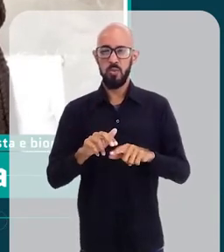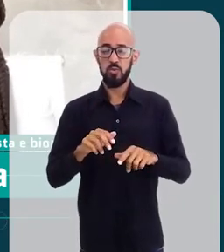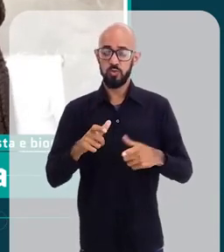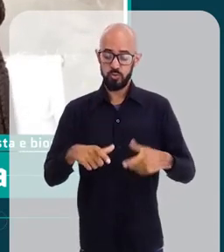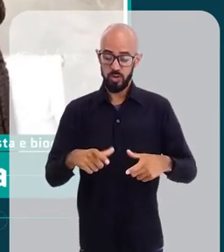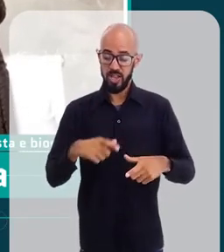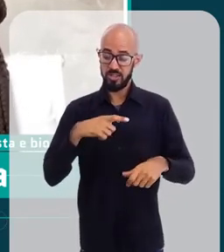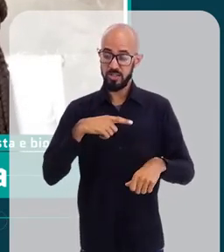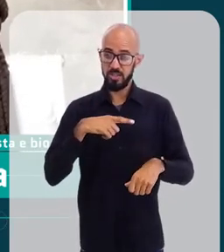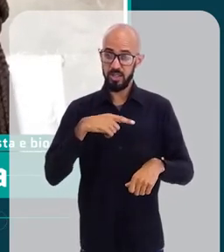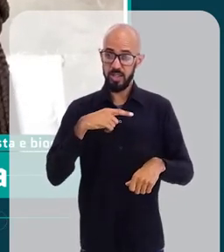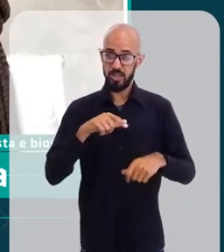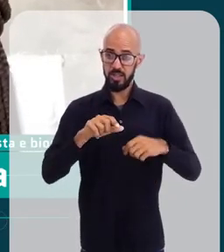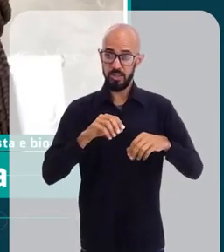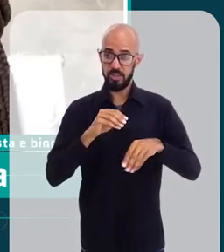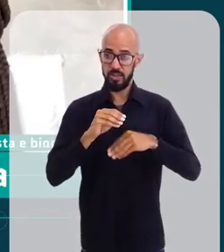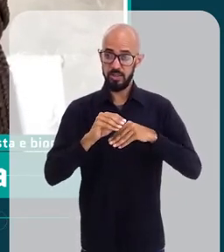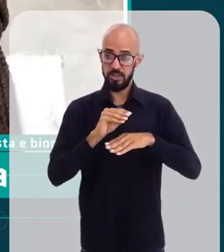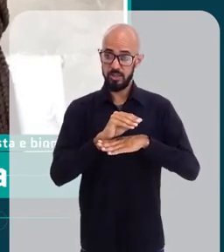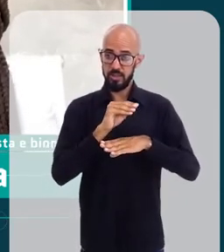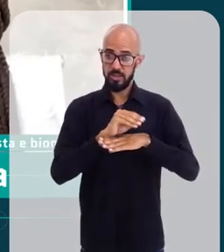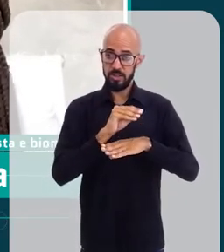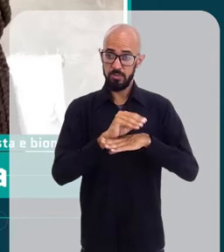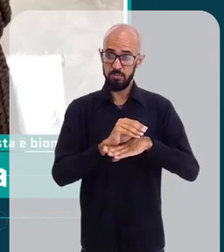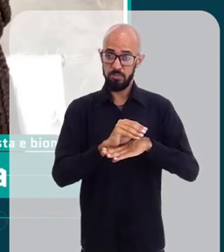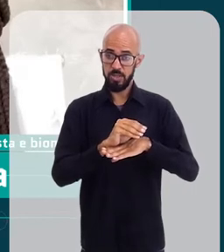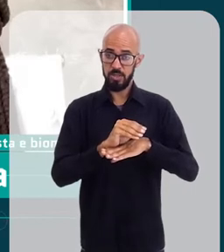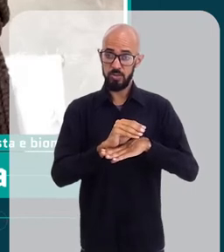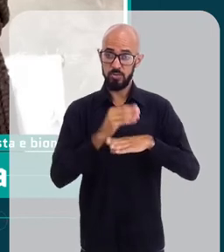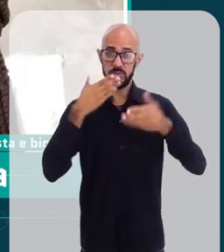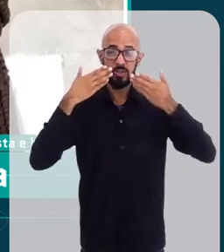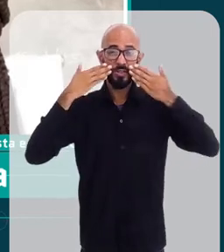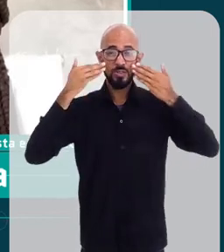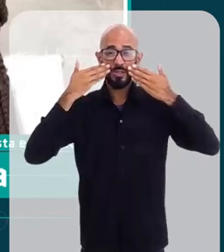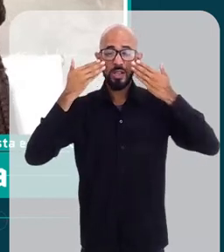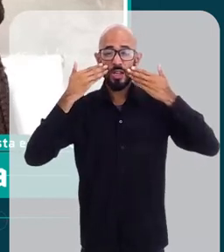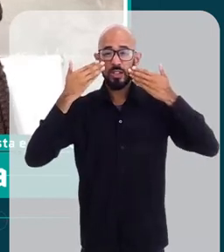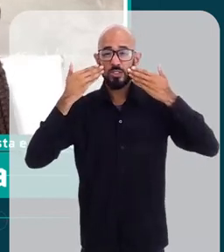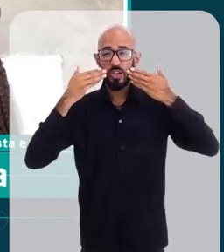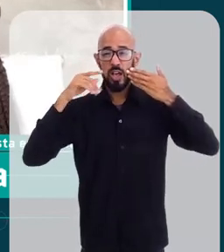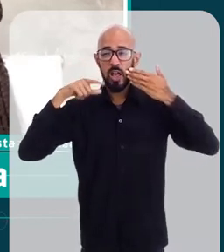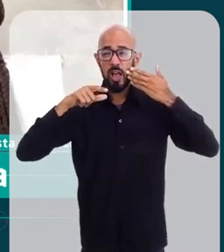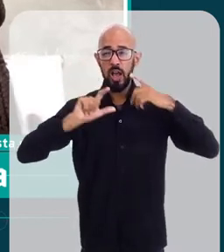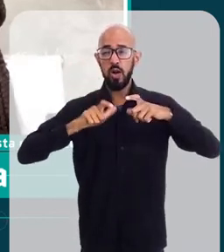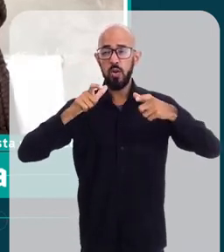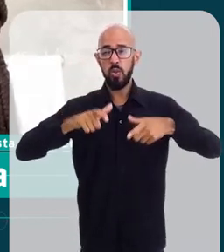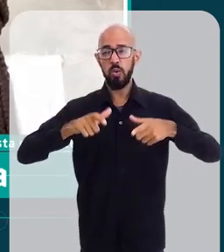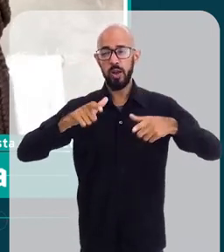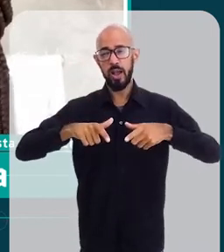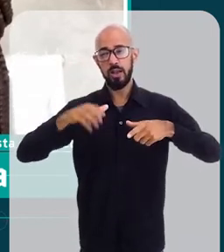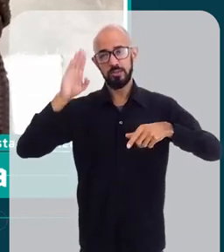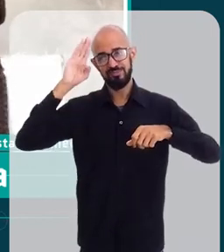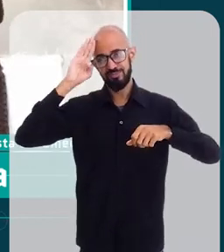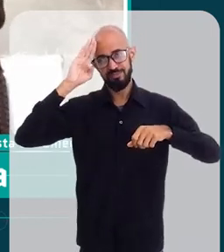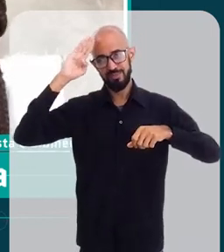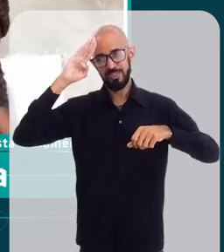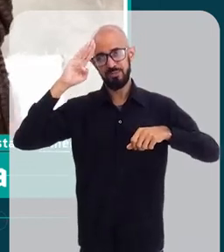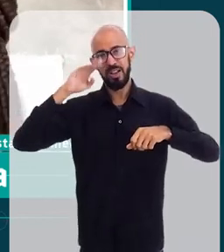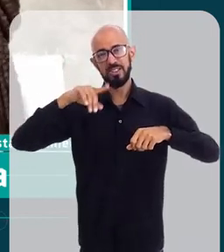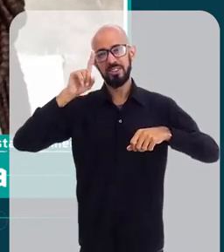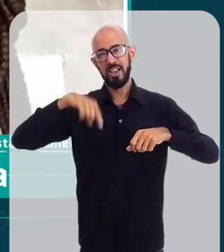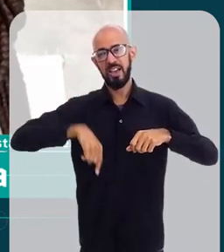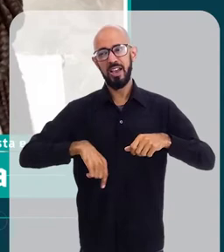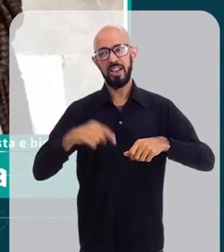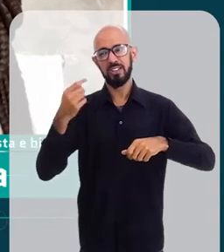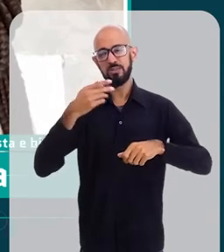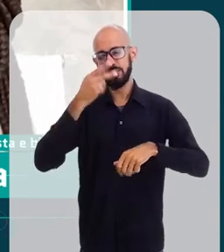têm tratamentos estéticos ou tratamentos dermatológicos são lugares predominantemente de pessoas